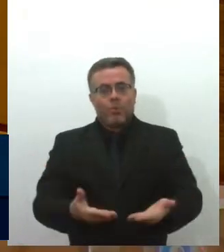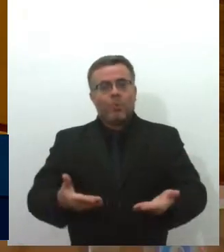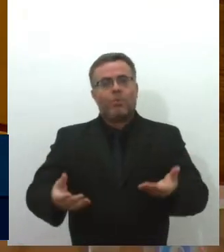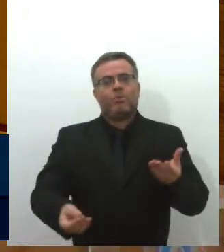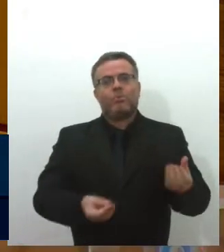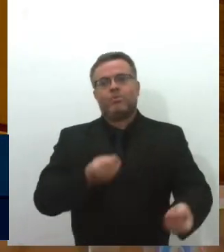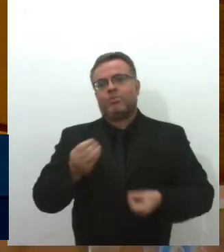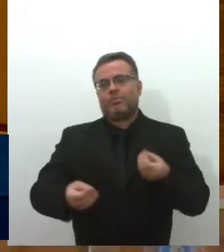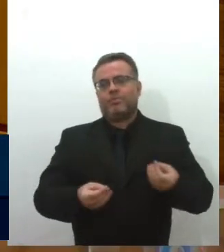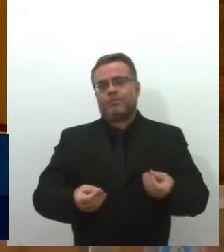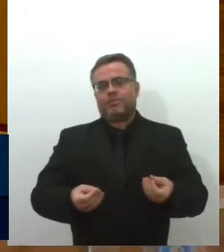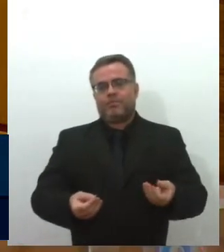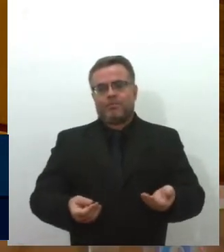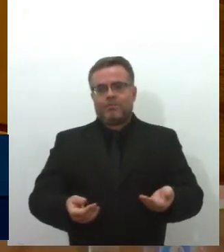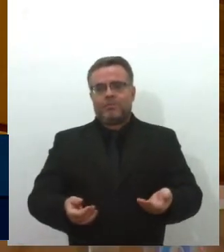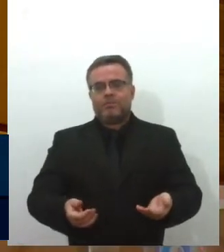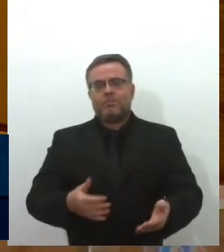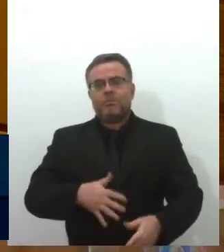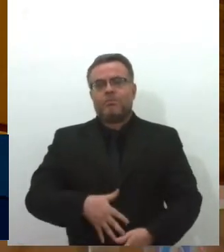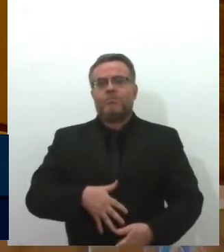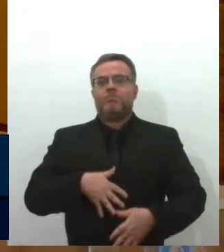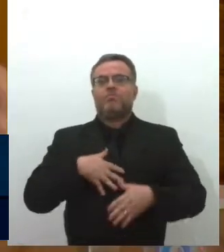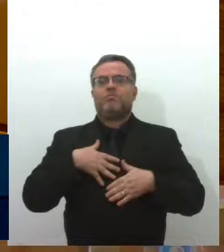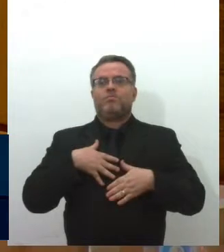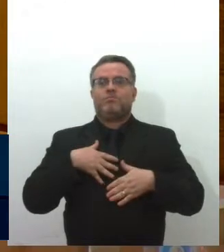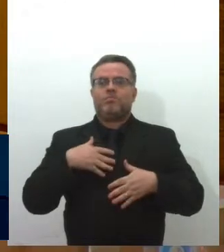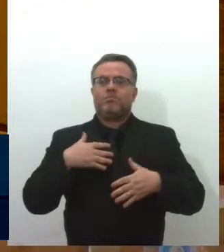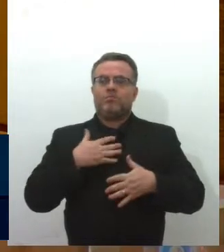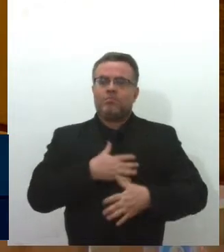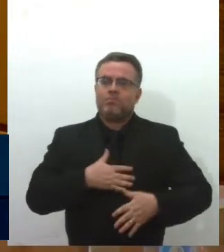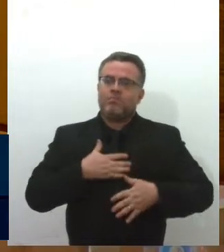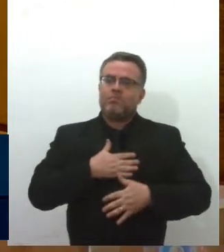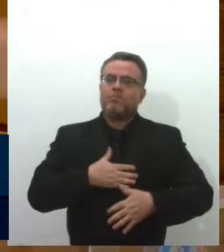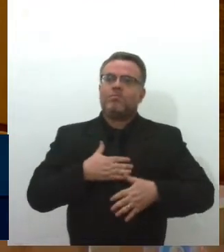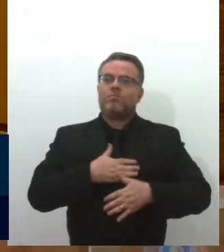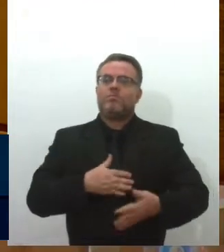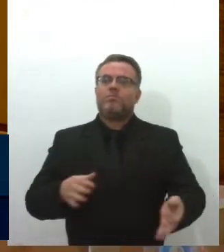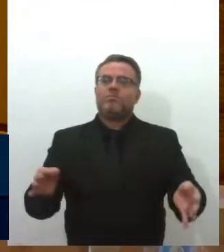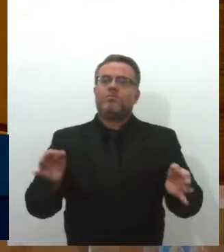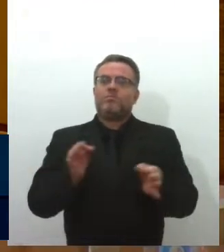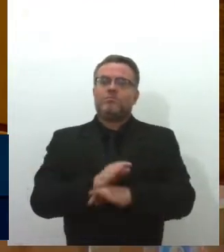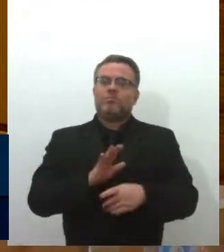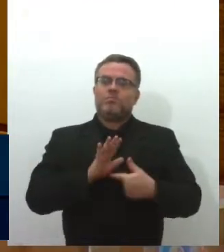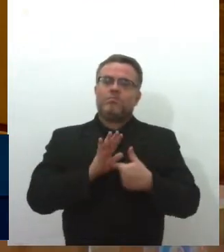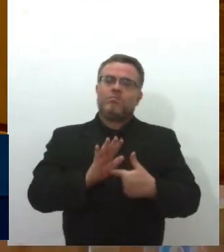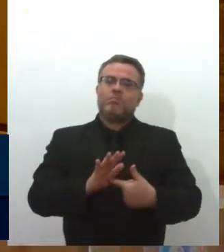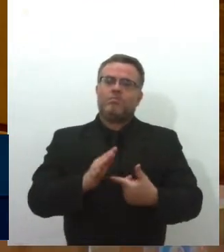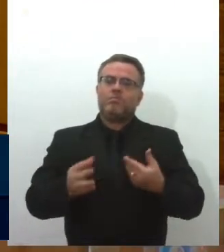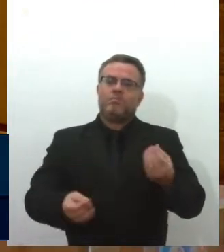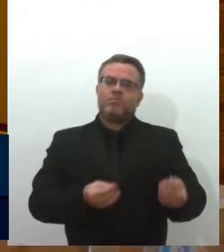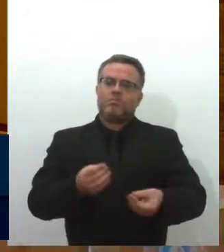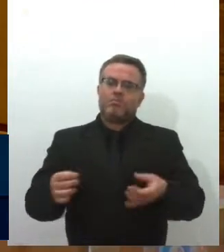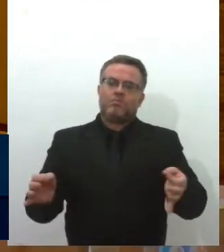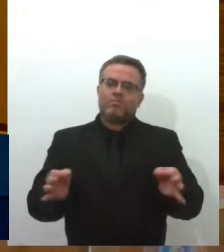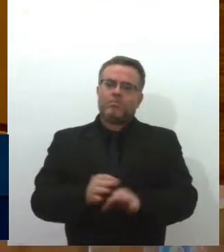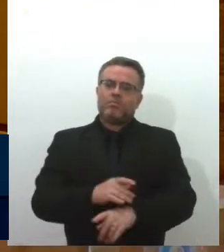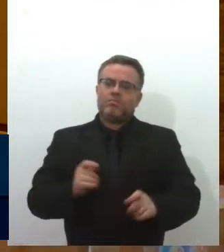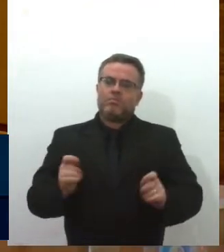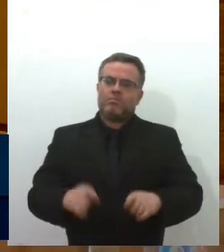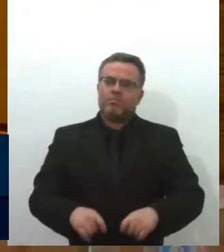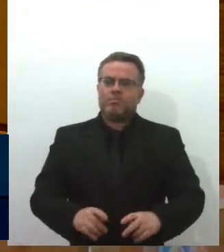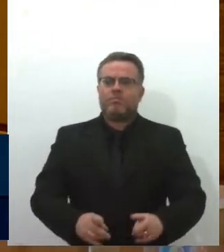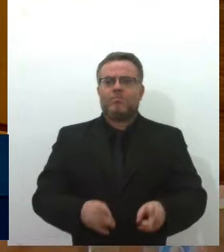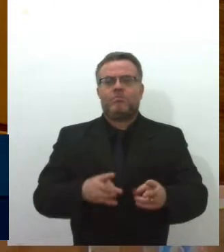grata satisfação, eu apresento aqui essa boa notícia do